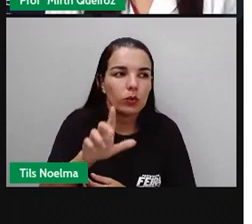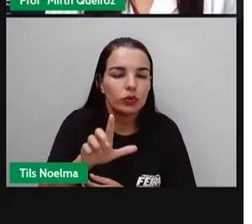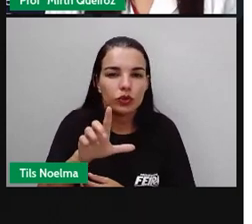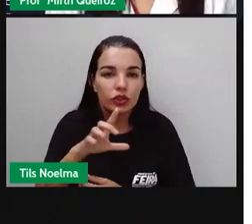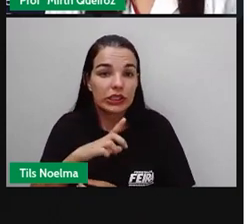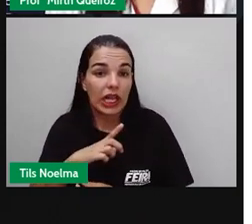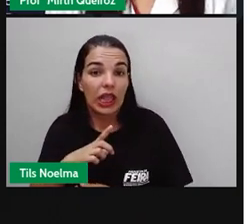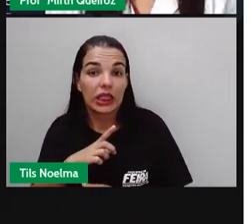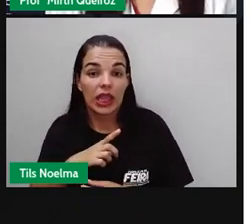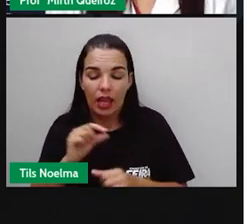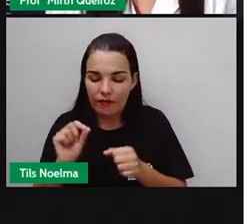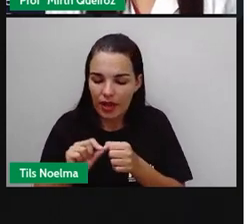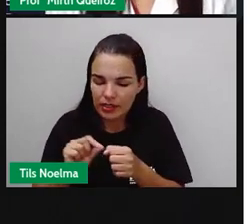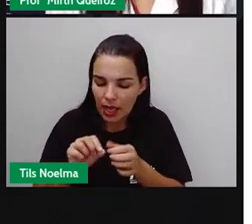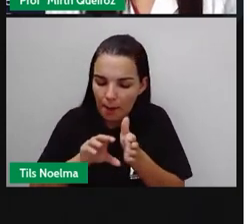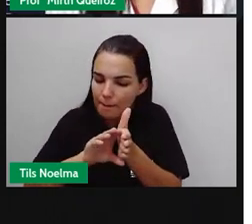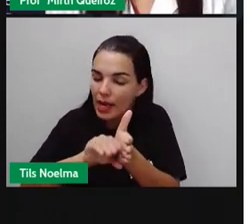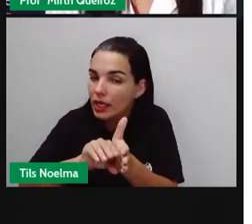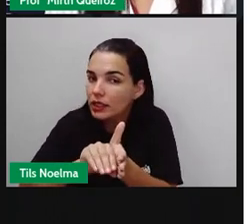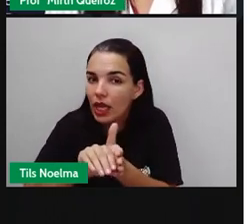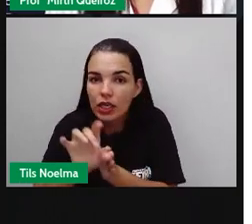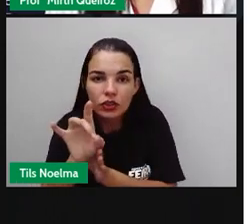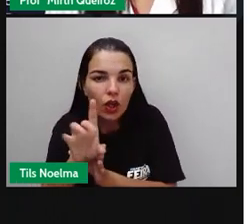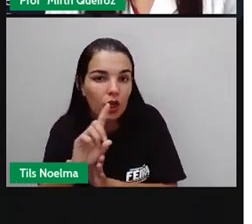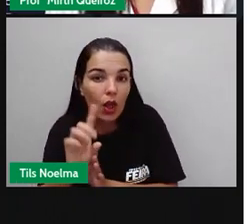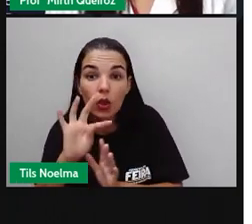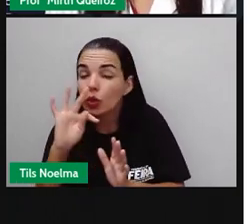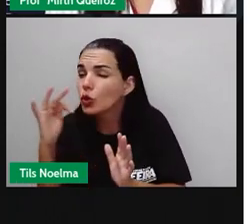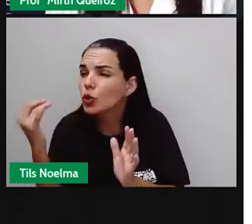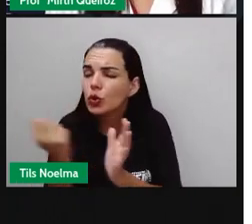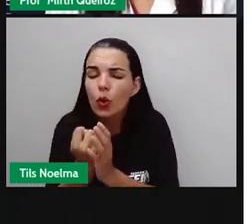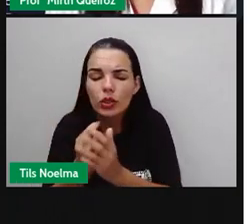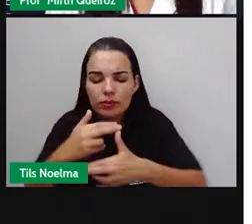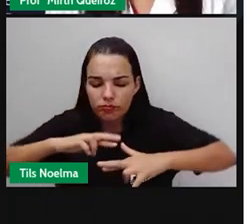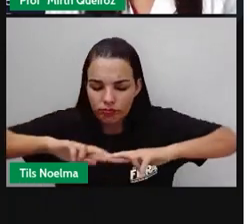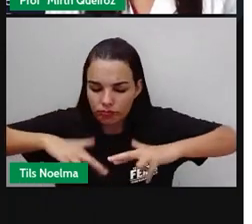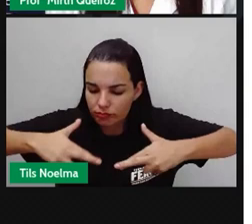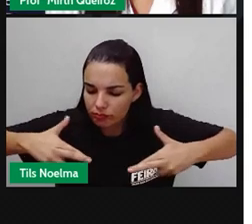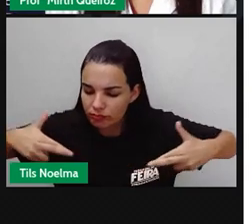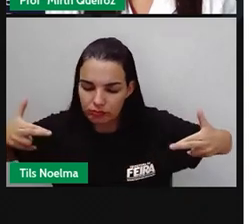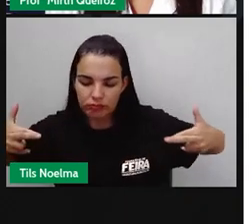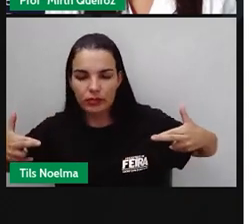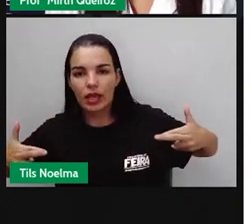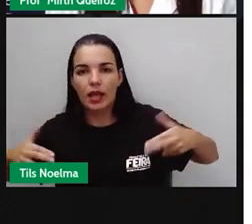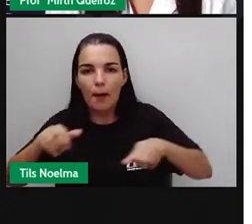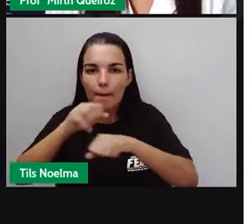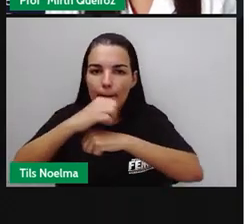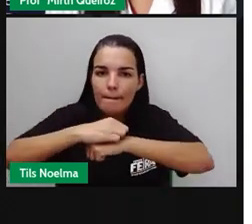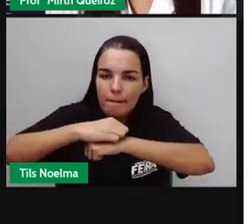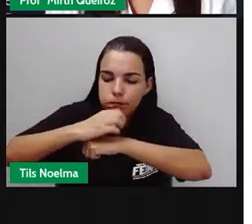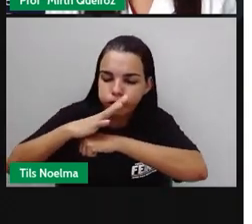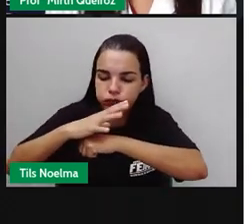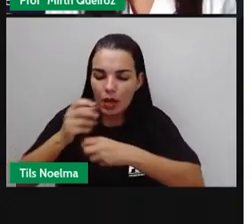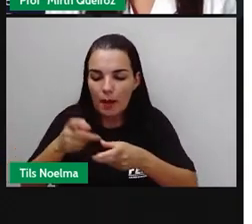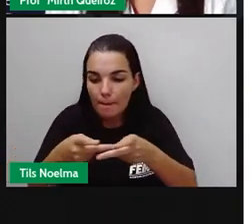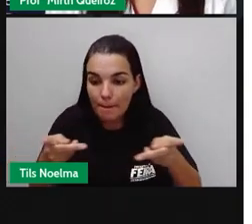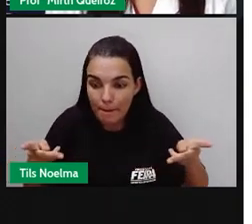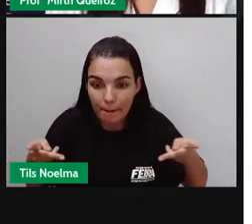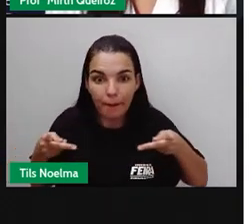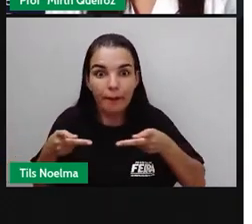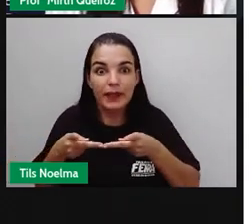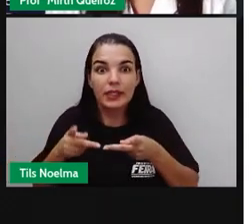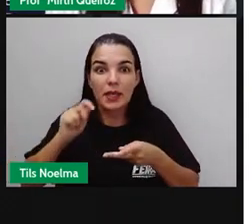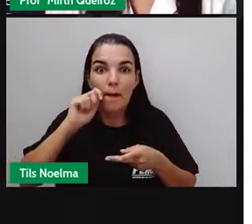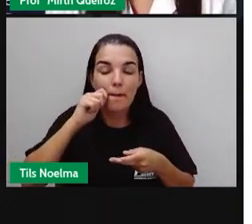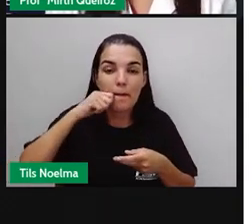que são produzidos por bactérias. Todos os tipos de massas fermentadas, como pães, pizzas, panetones